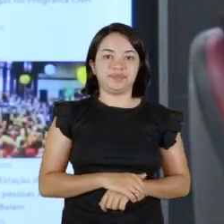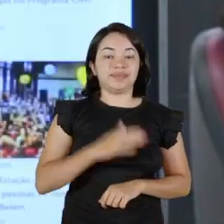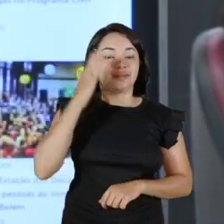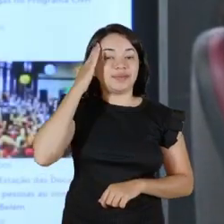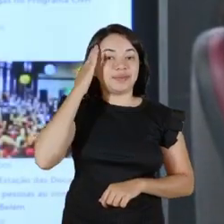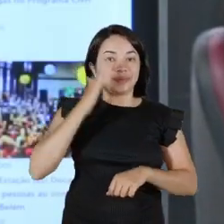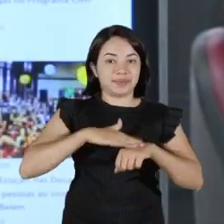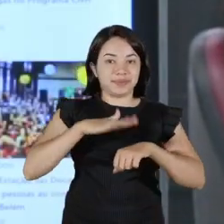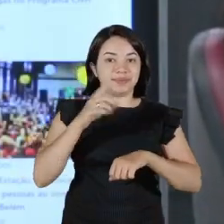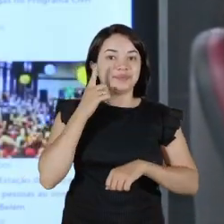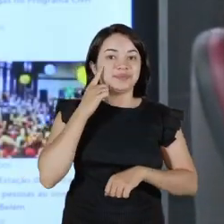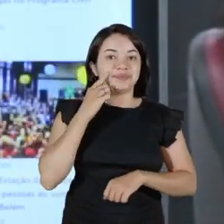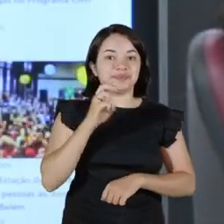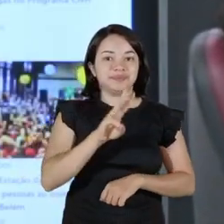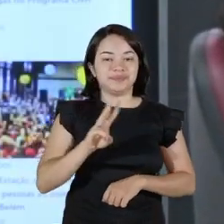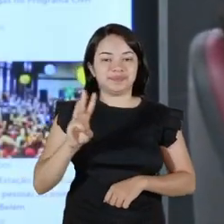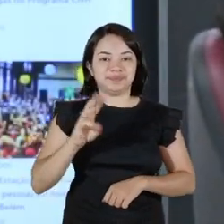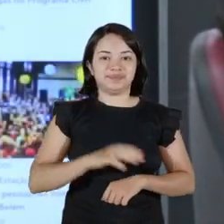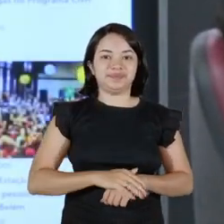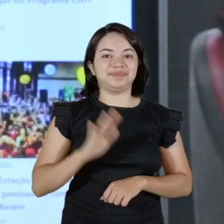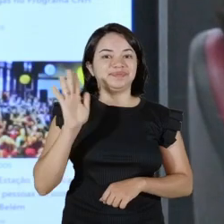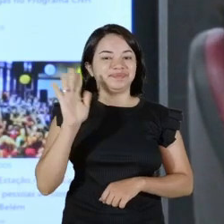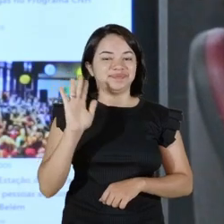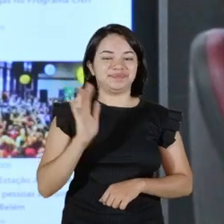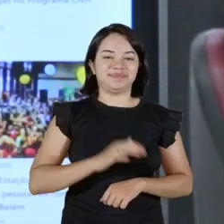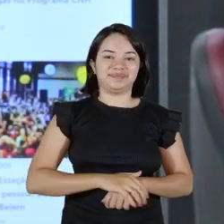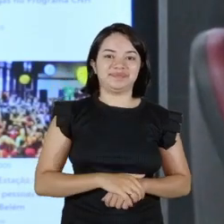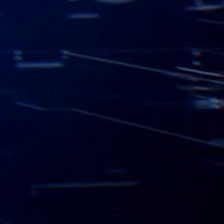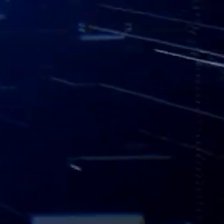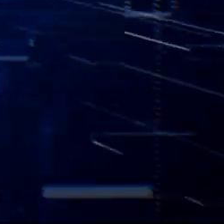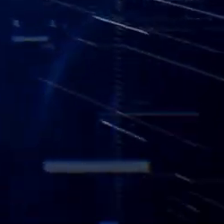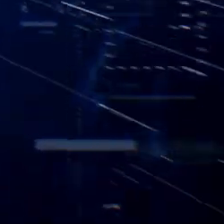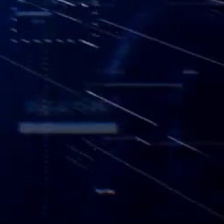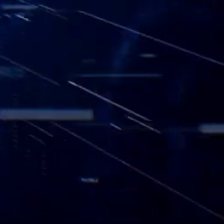Para saber mais, acesse o Agência Pará. Até a próxima!